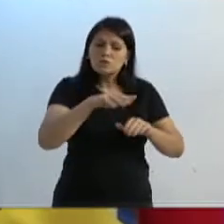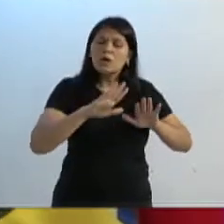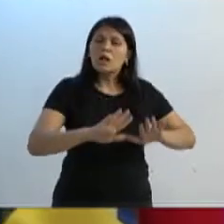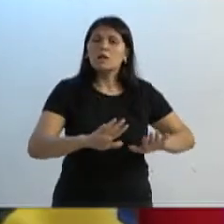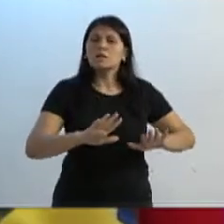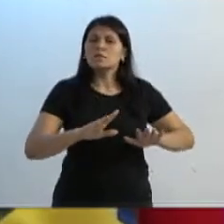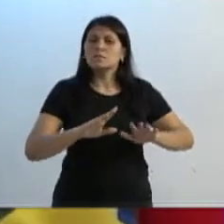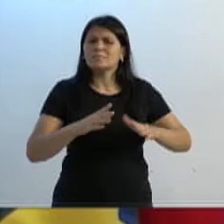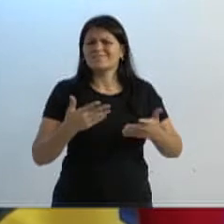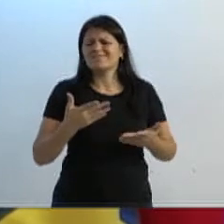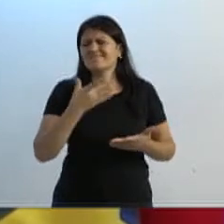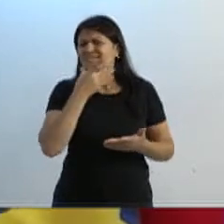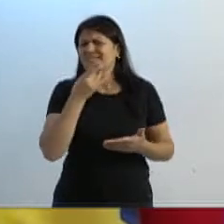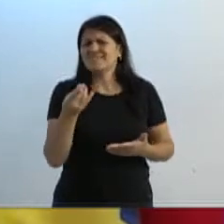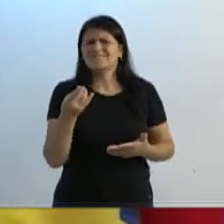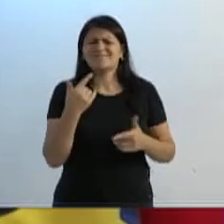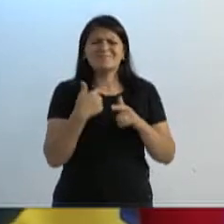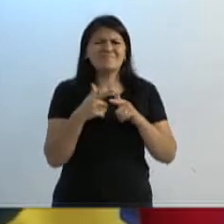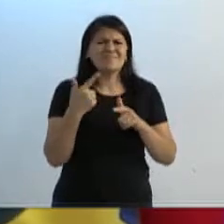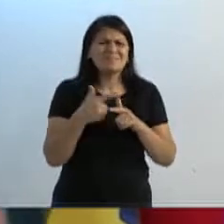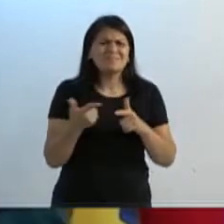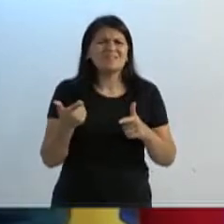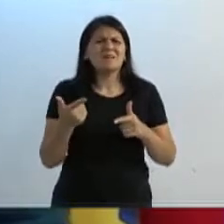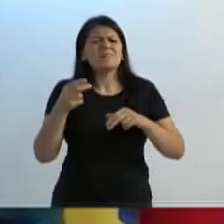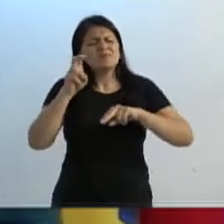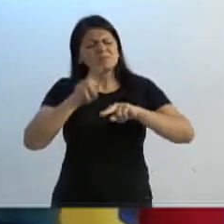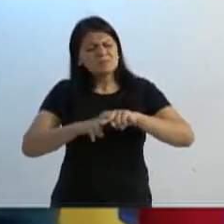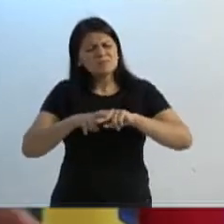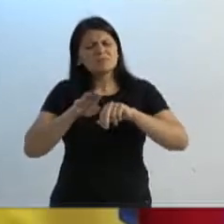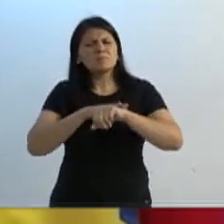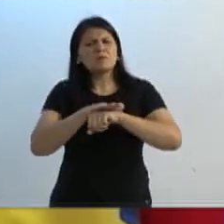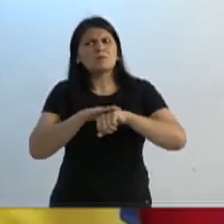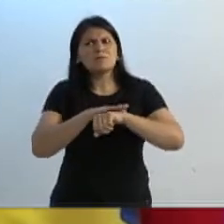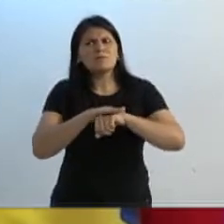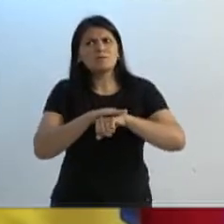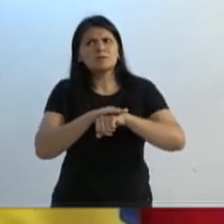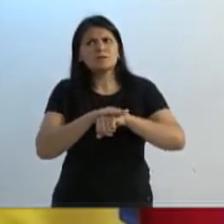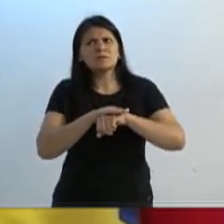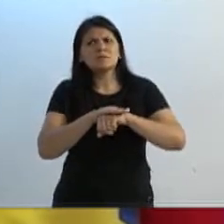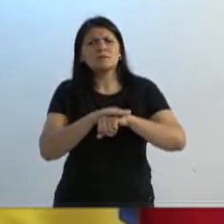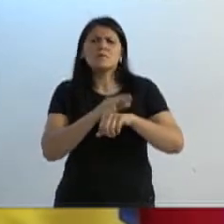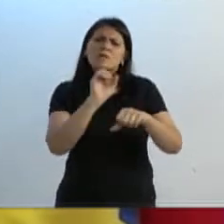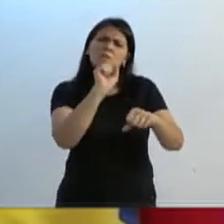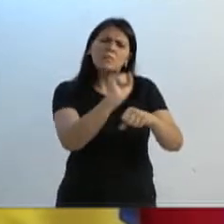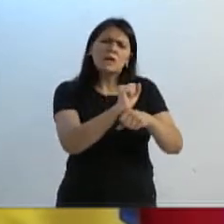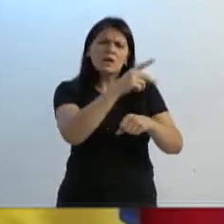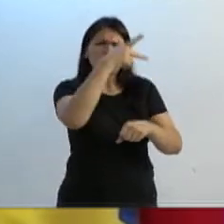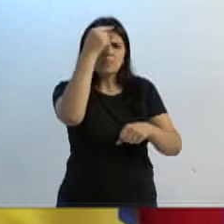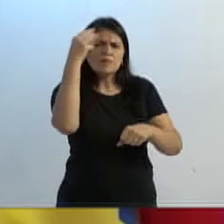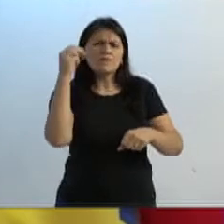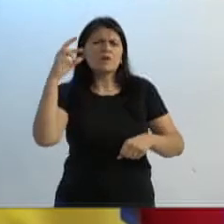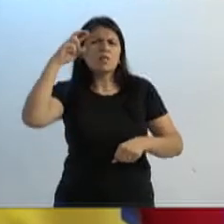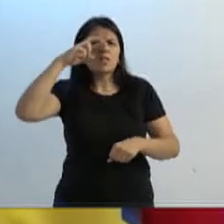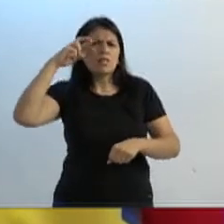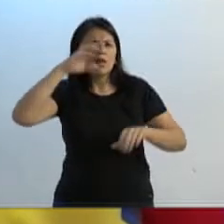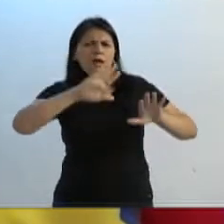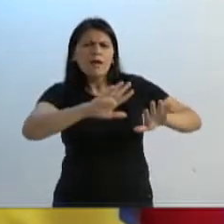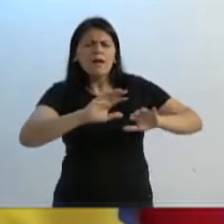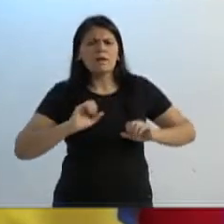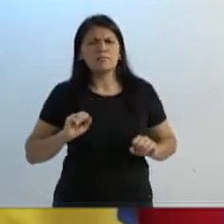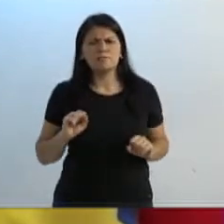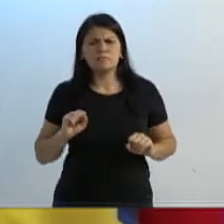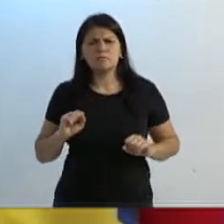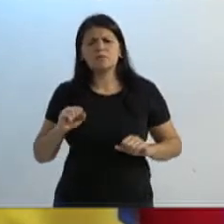está falando a mesma língua. Vamos sentar para conversar, para despachar. Larga um pouquinho o prefeito das lives dele. Fica um pouquinho afastado. Vamos